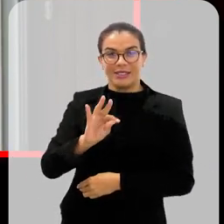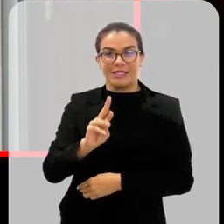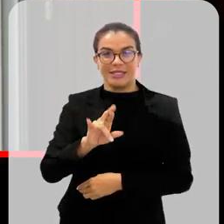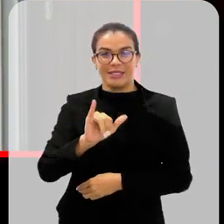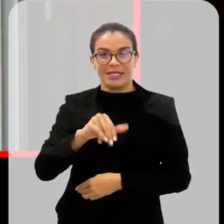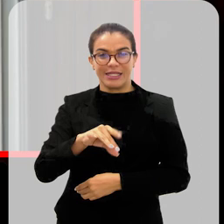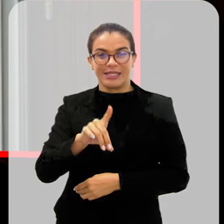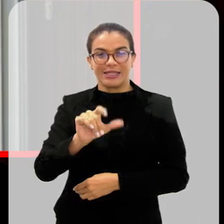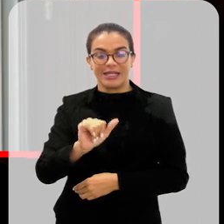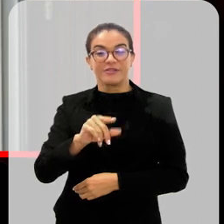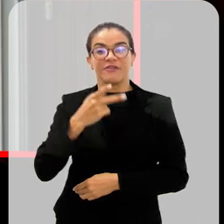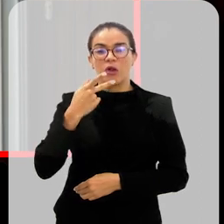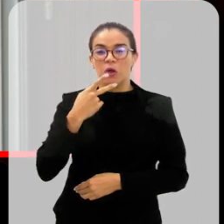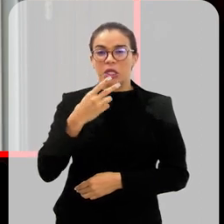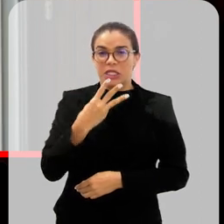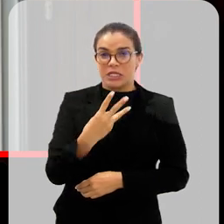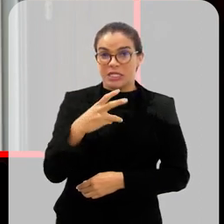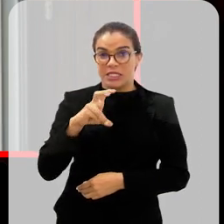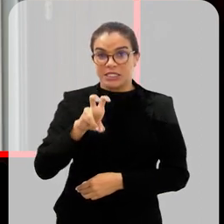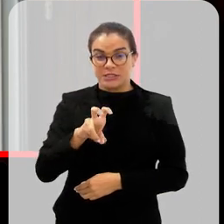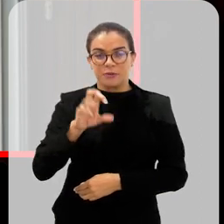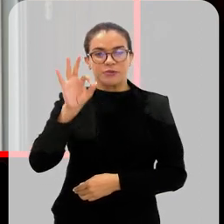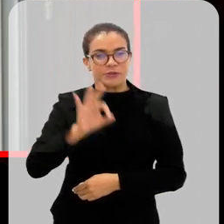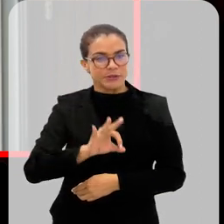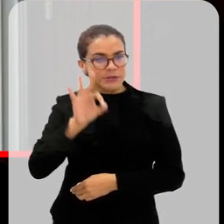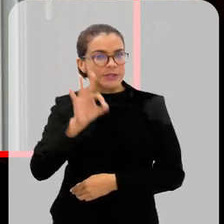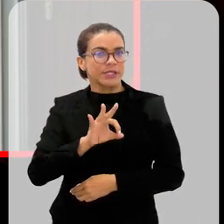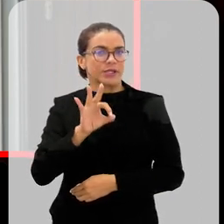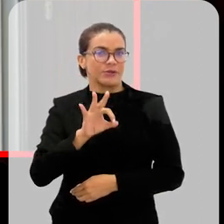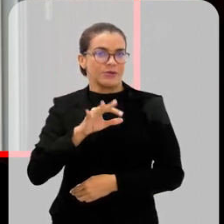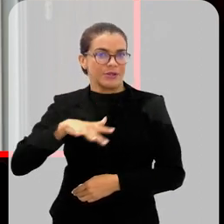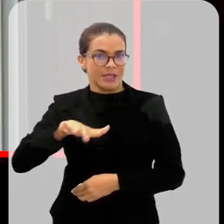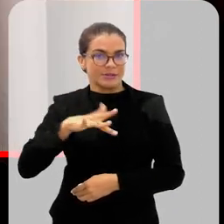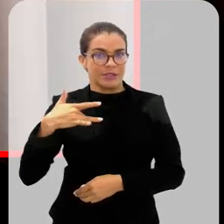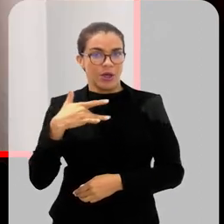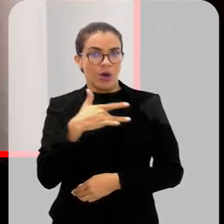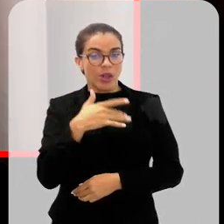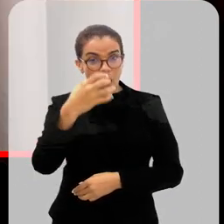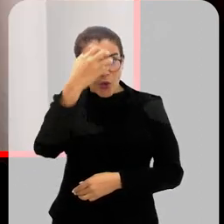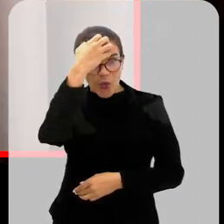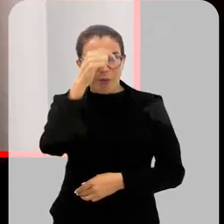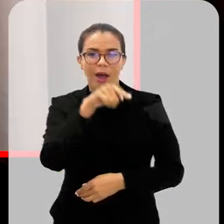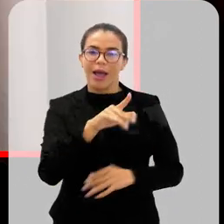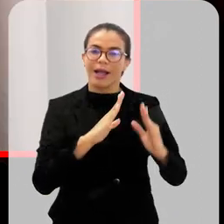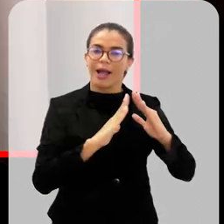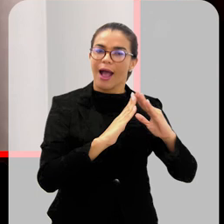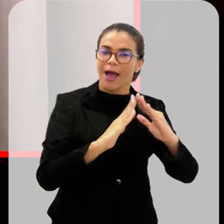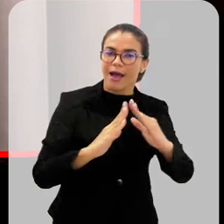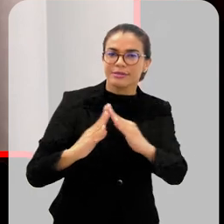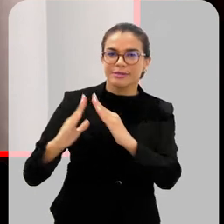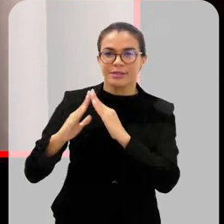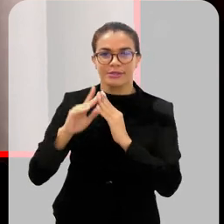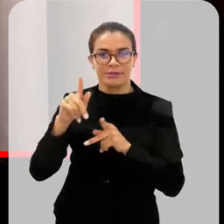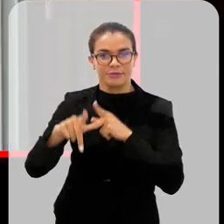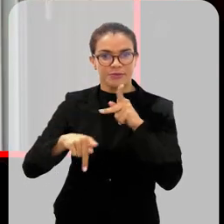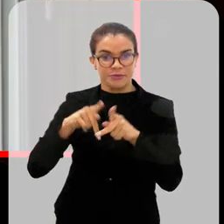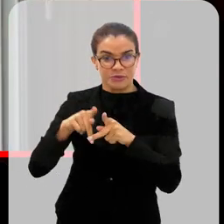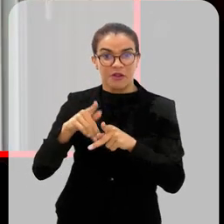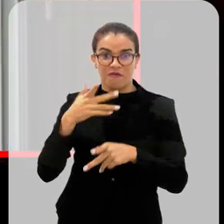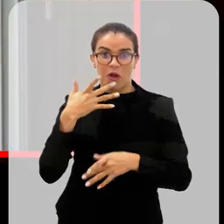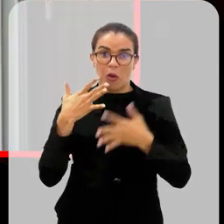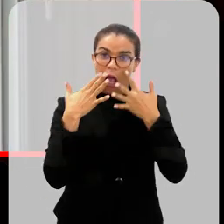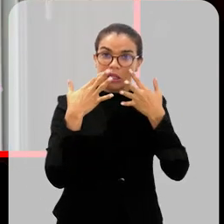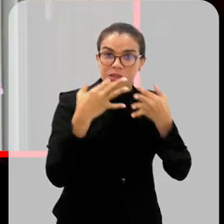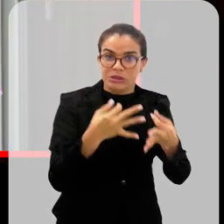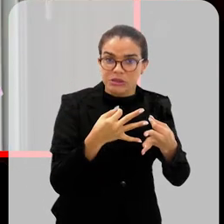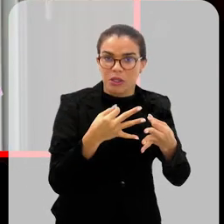75% dos casos de dengue estão nas casas das pessoas. Ela chamou a atenção